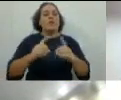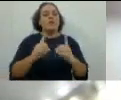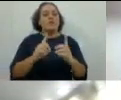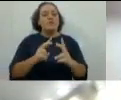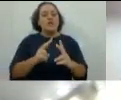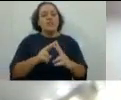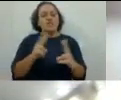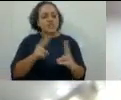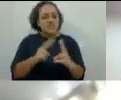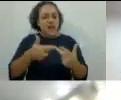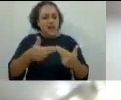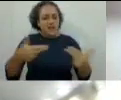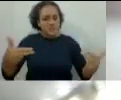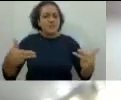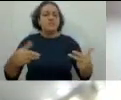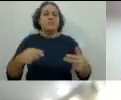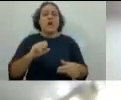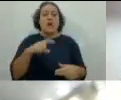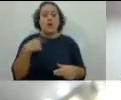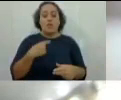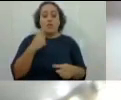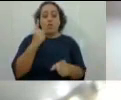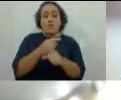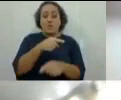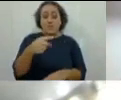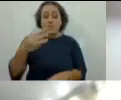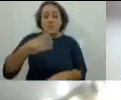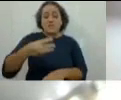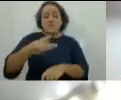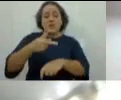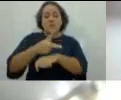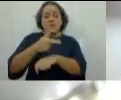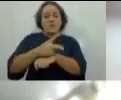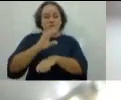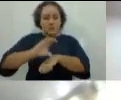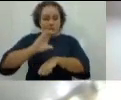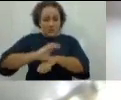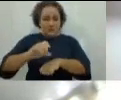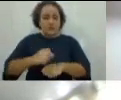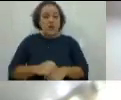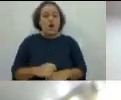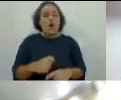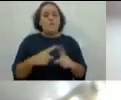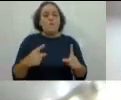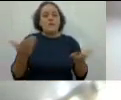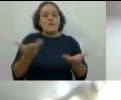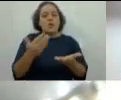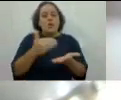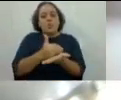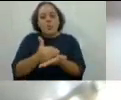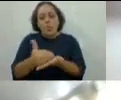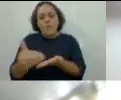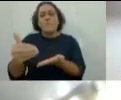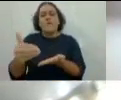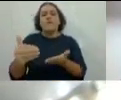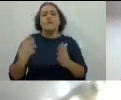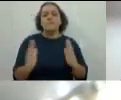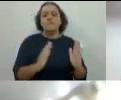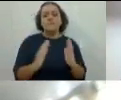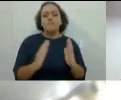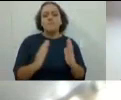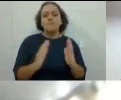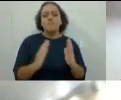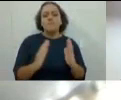né? E eu vou estar com vocês somente no módulo 3, né? No terceiro período do curso, né? Mas agora, no começo e